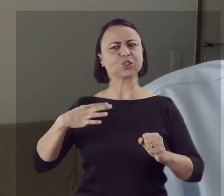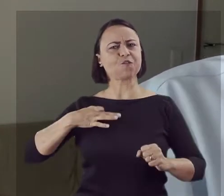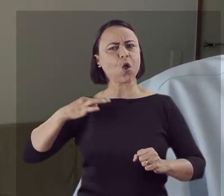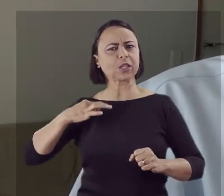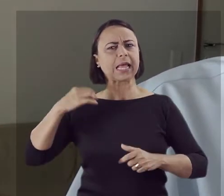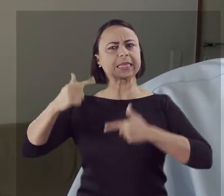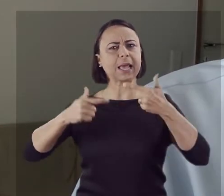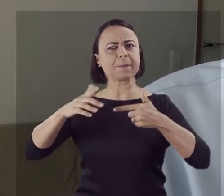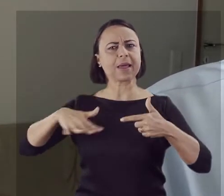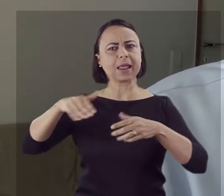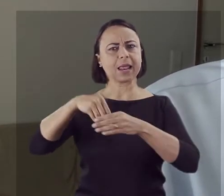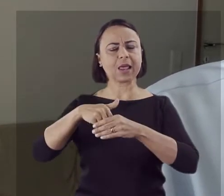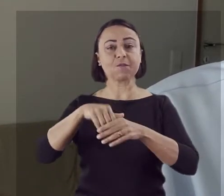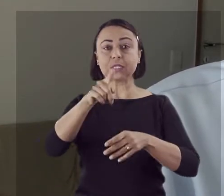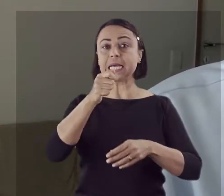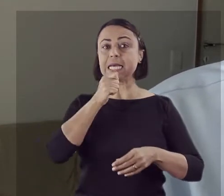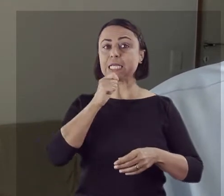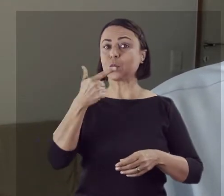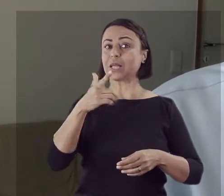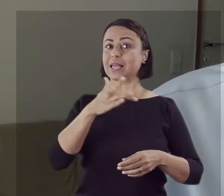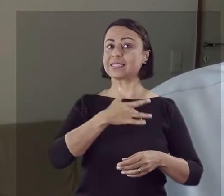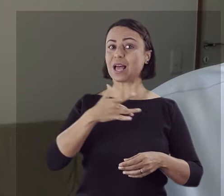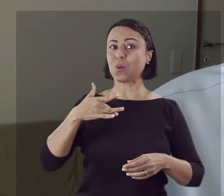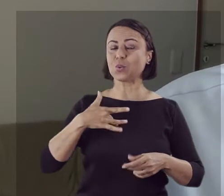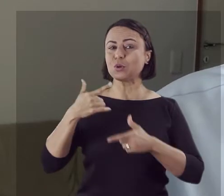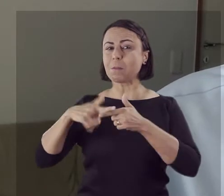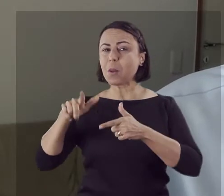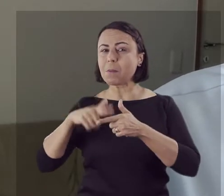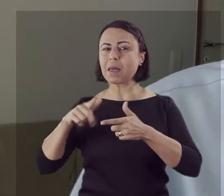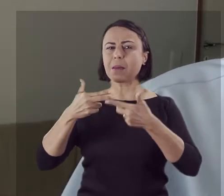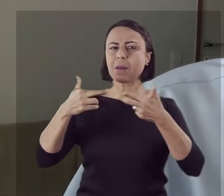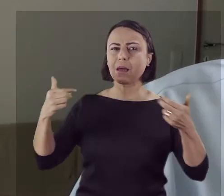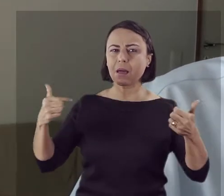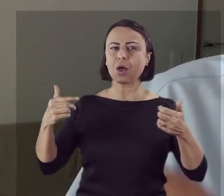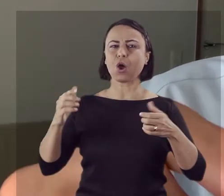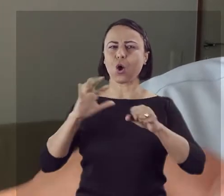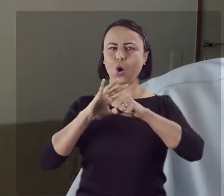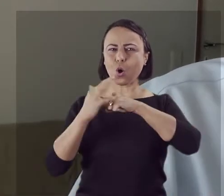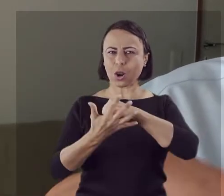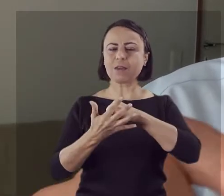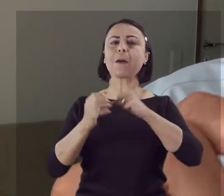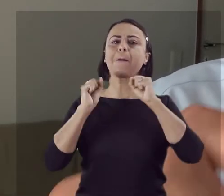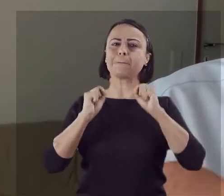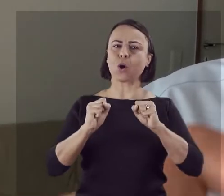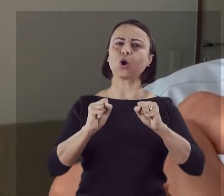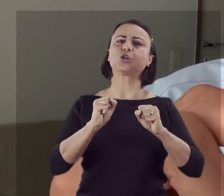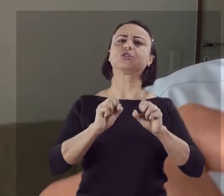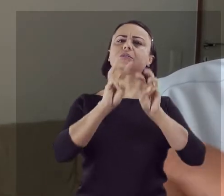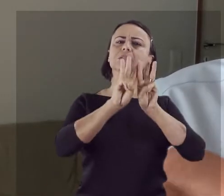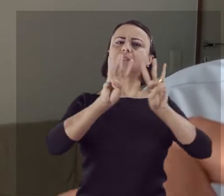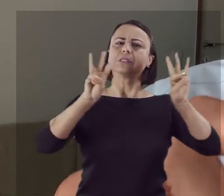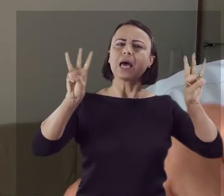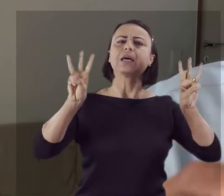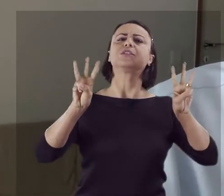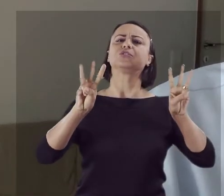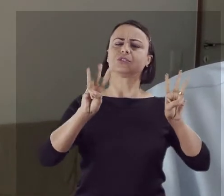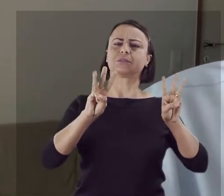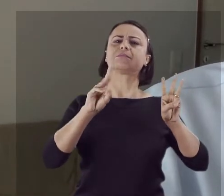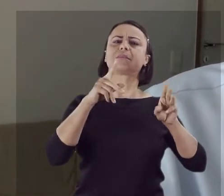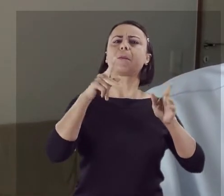Se você não faz parte do Grupo de Risco para o Coronavírus, entre no site do Tribunal Regional